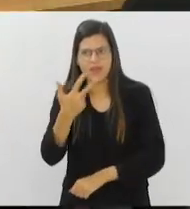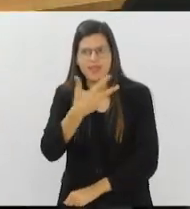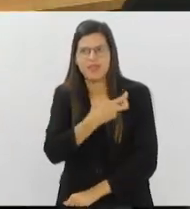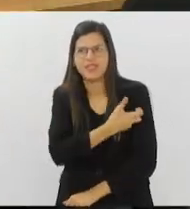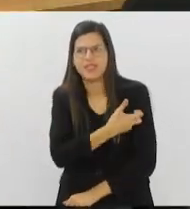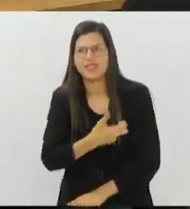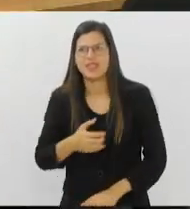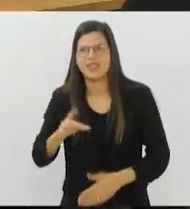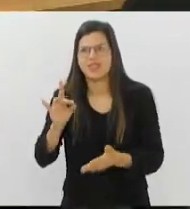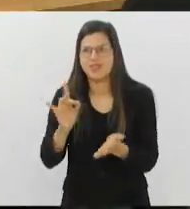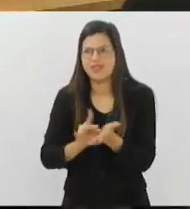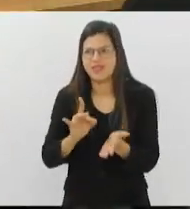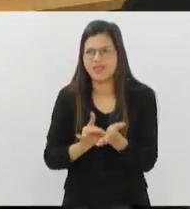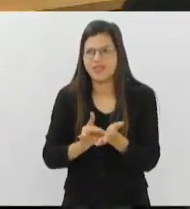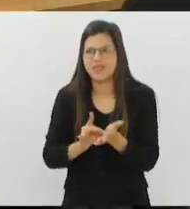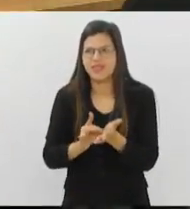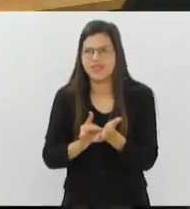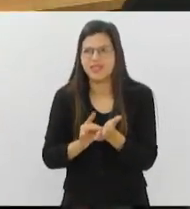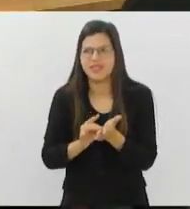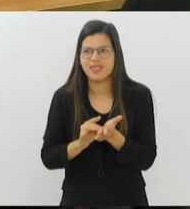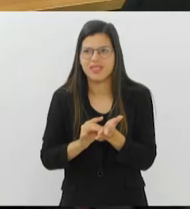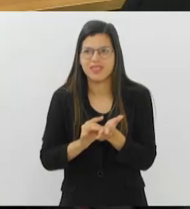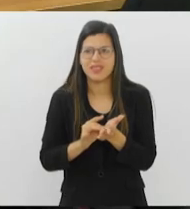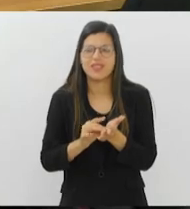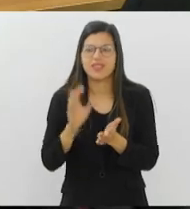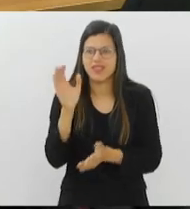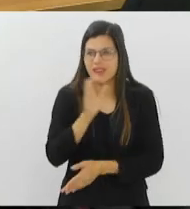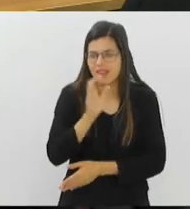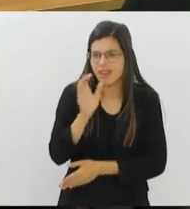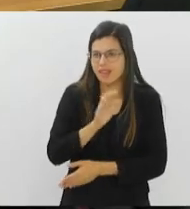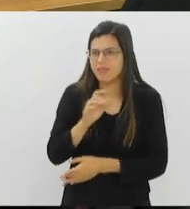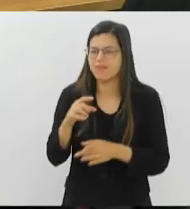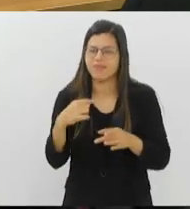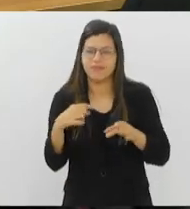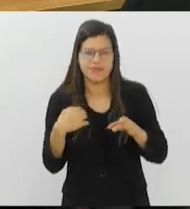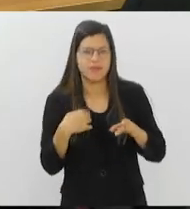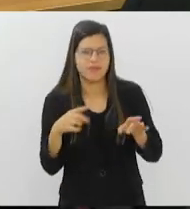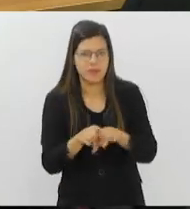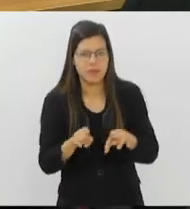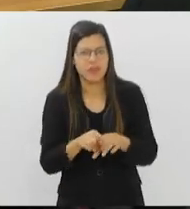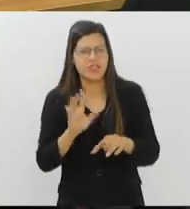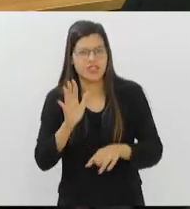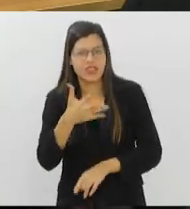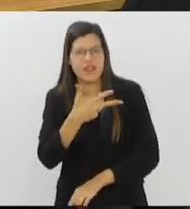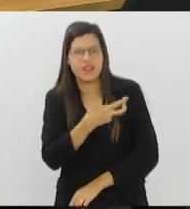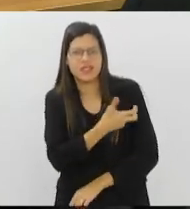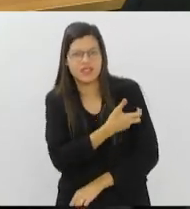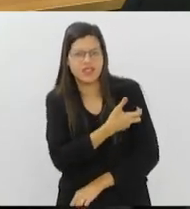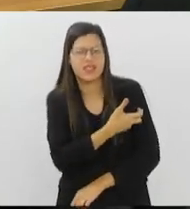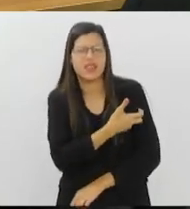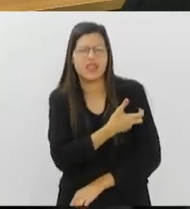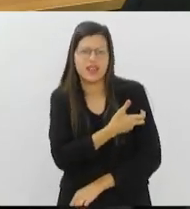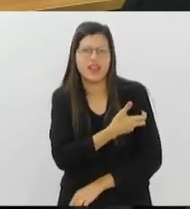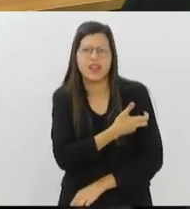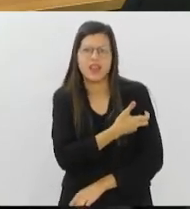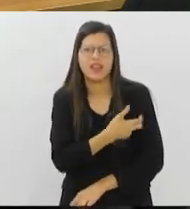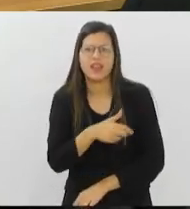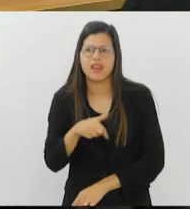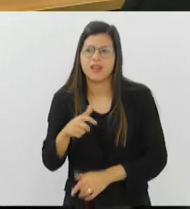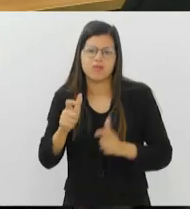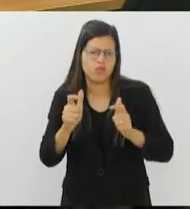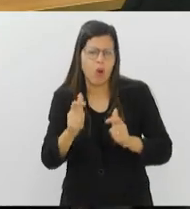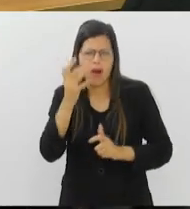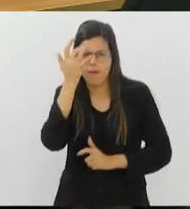É verdade, é rápido, né? Eu também já me vacinei, já tomei as duas vacinas. E é só chegar ali, estar num local de fácil